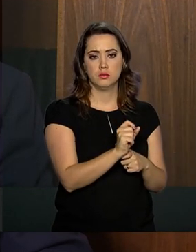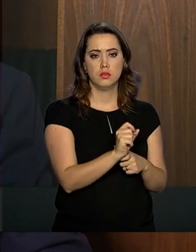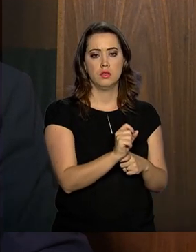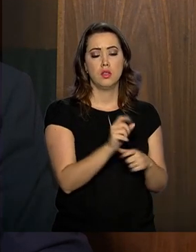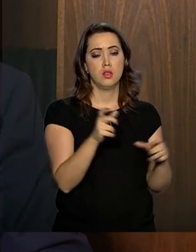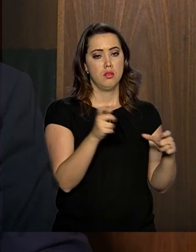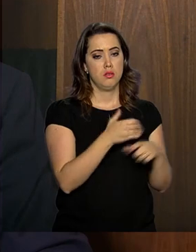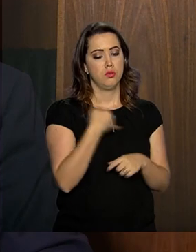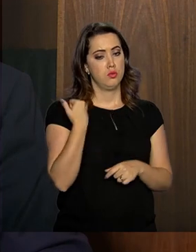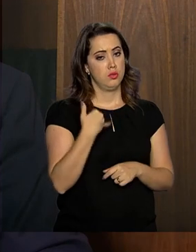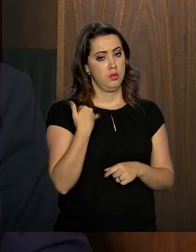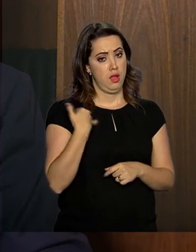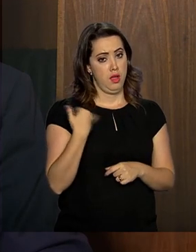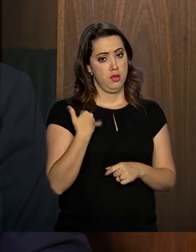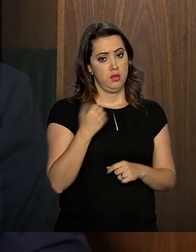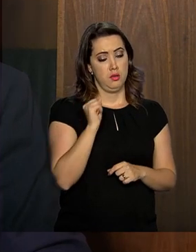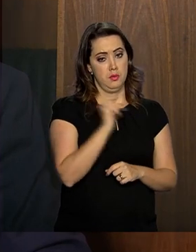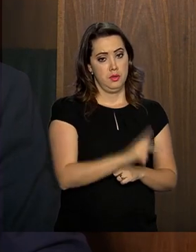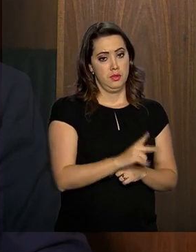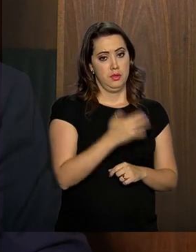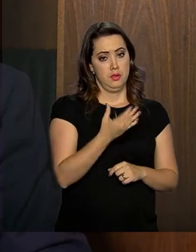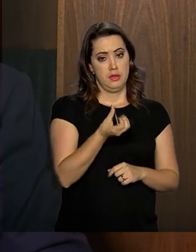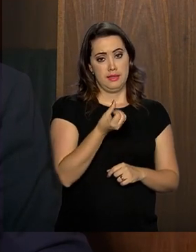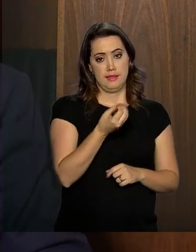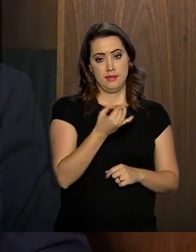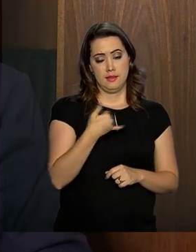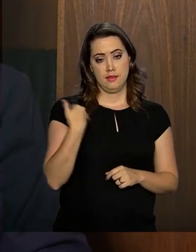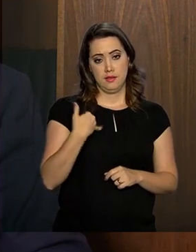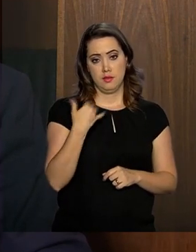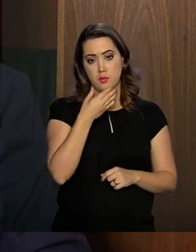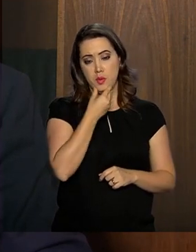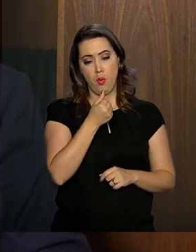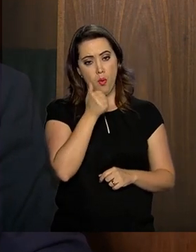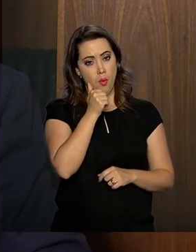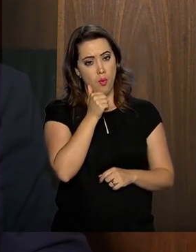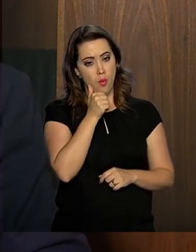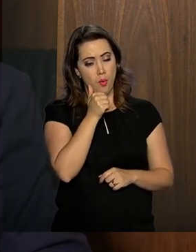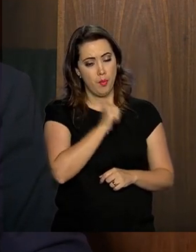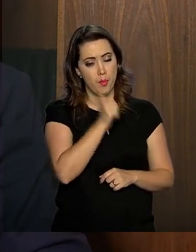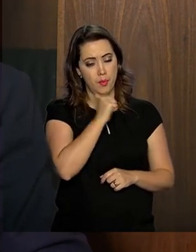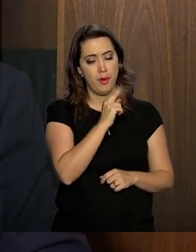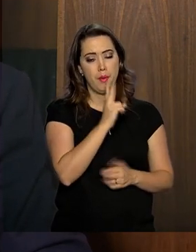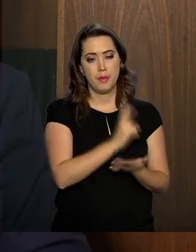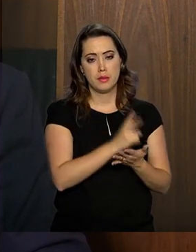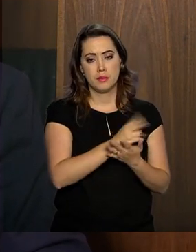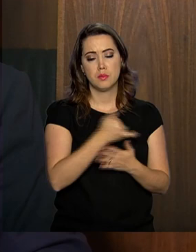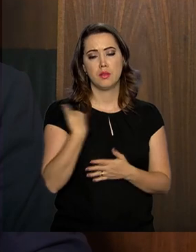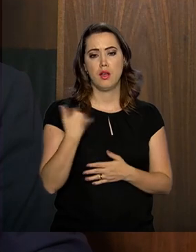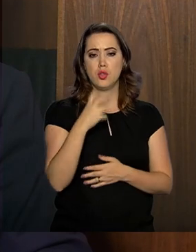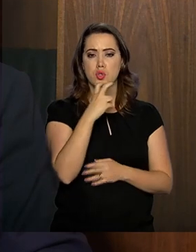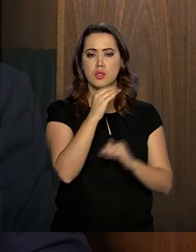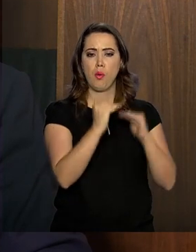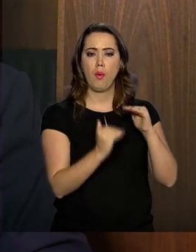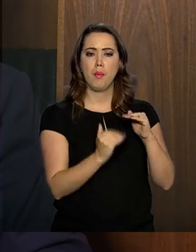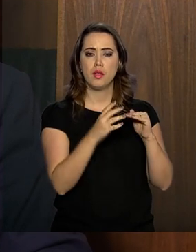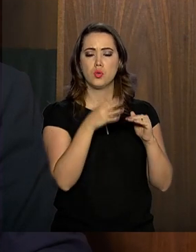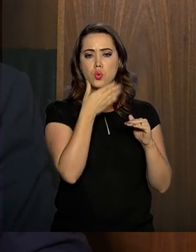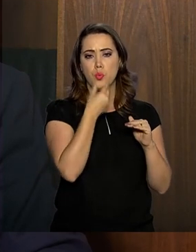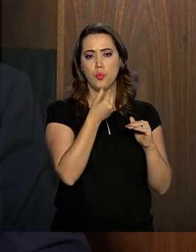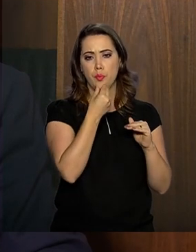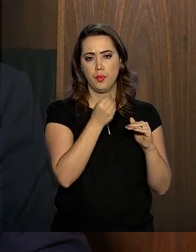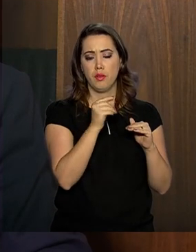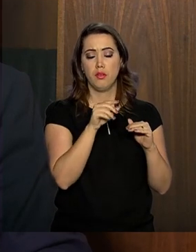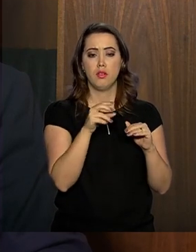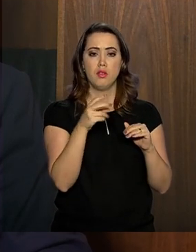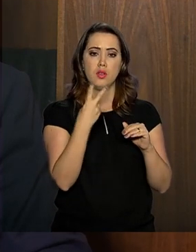de idade para se aposentar. No caso, 60 anos para homem e 60 anos para mulher. 5 anos a menos no caso dos homens, 2 anos